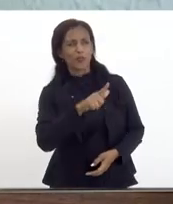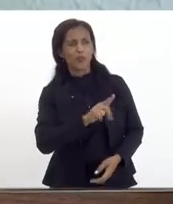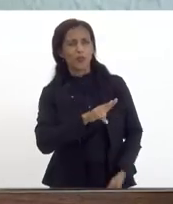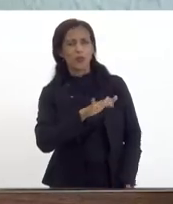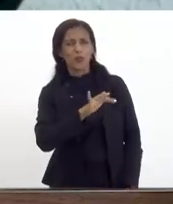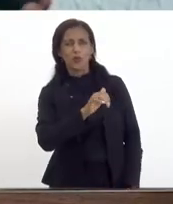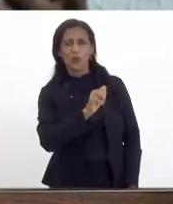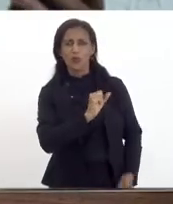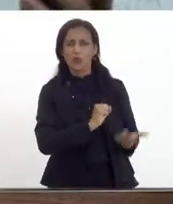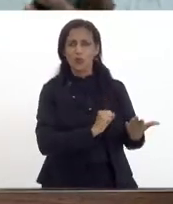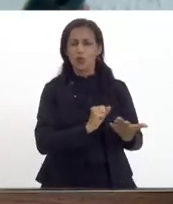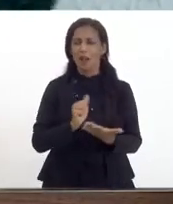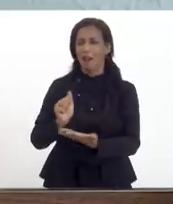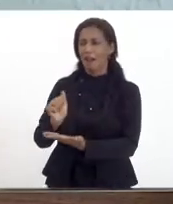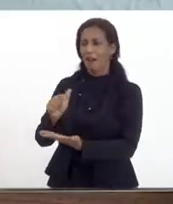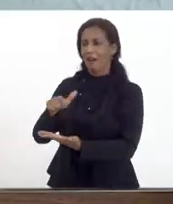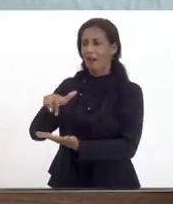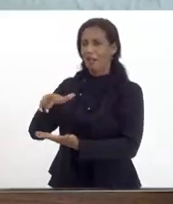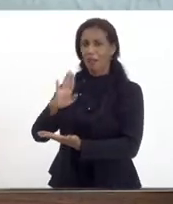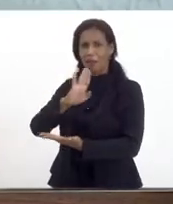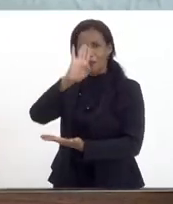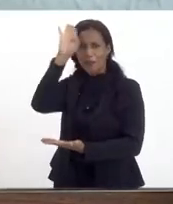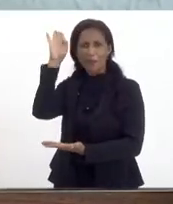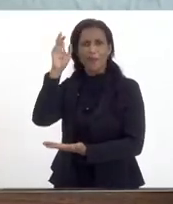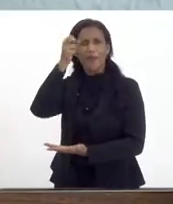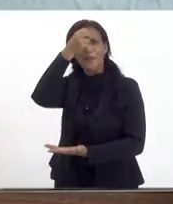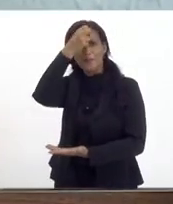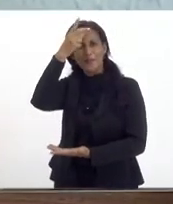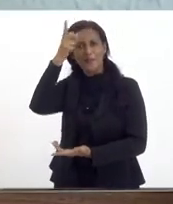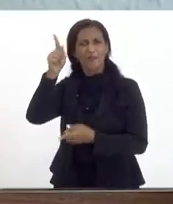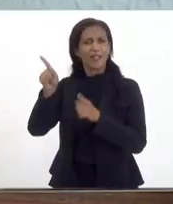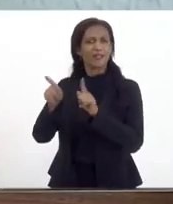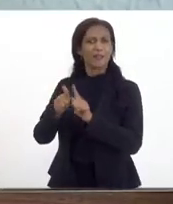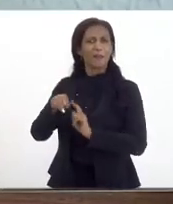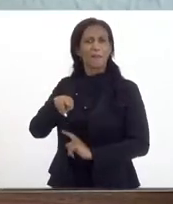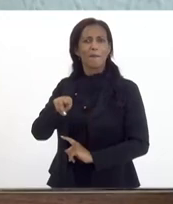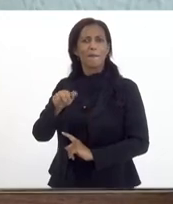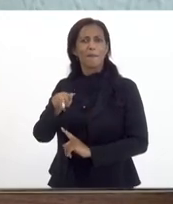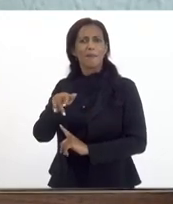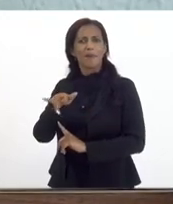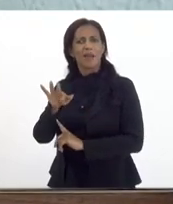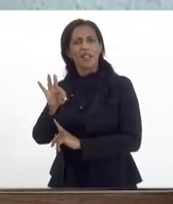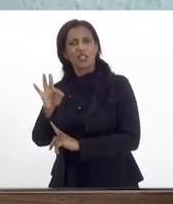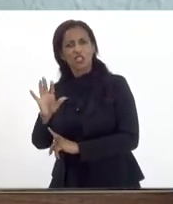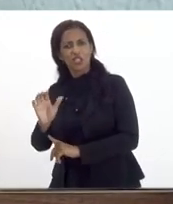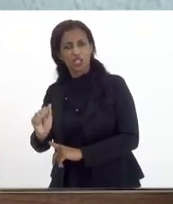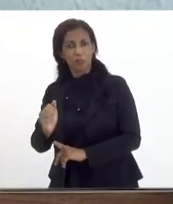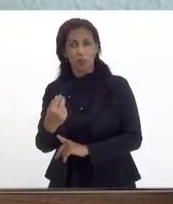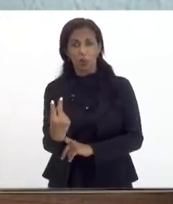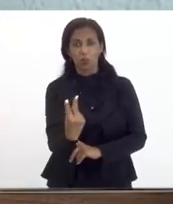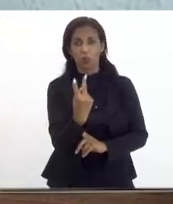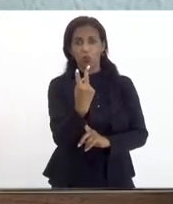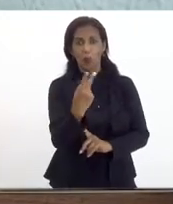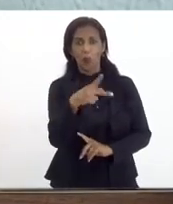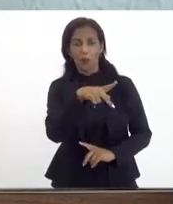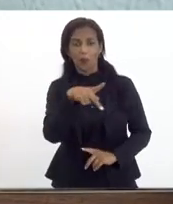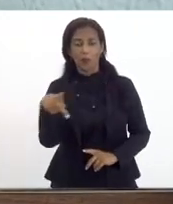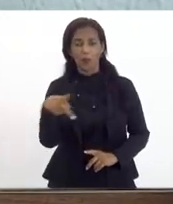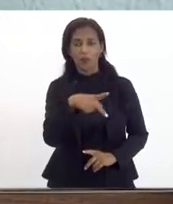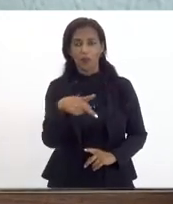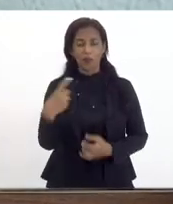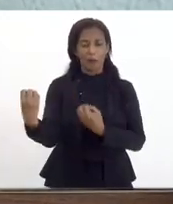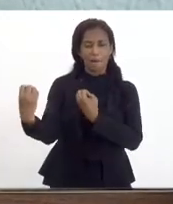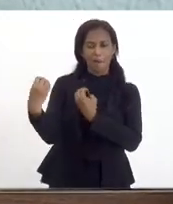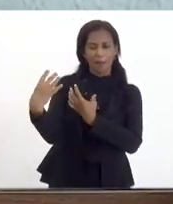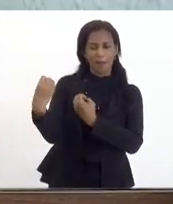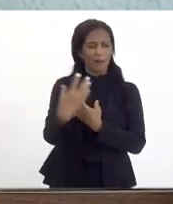que é o Alain Bombeiro prefeito de Mangaratiba dois professores que me